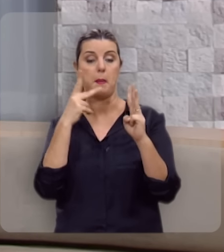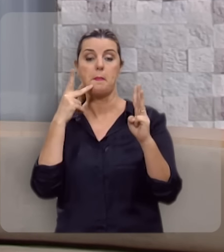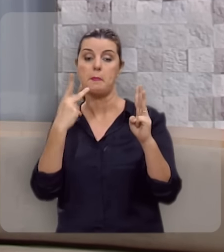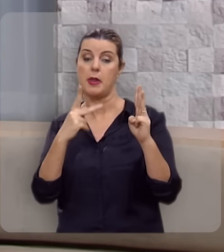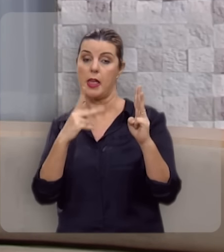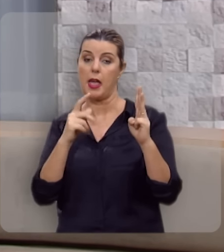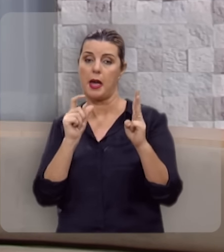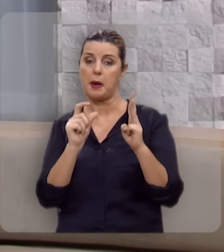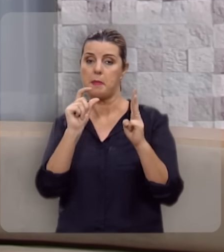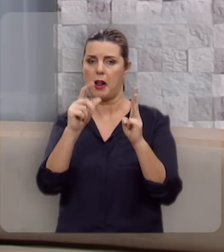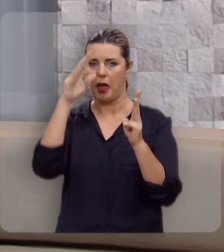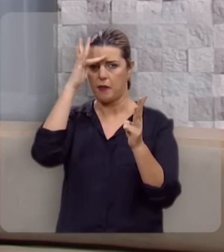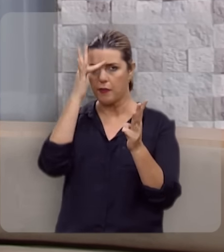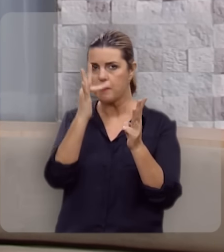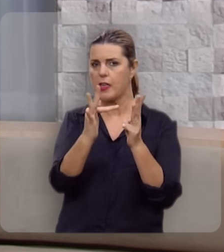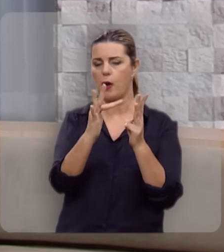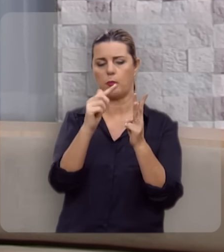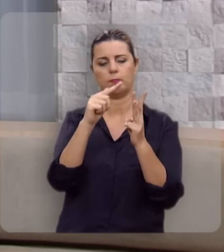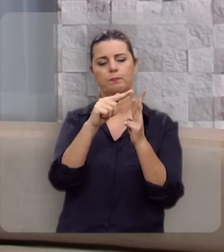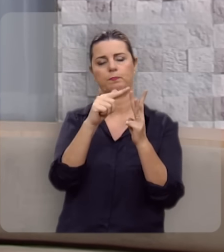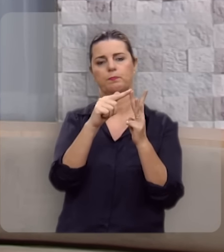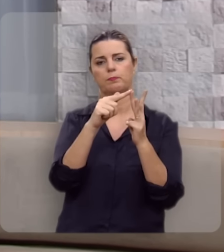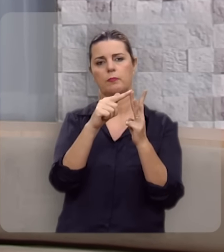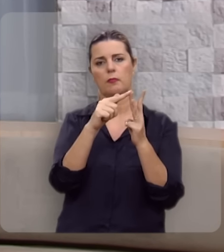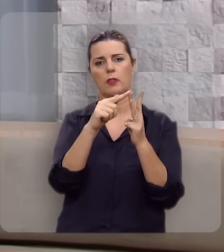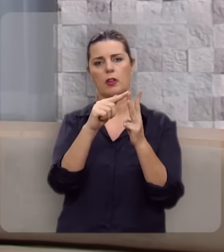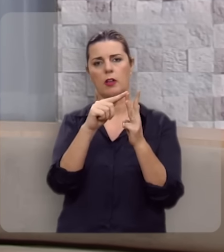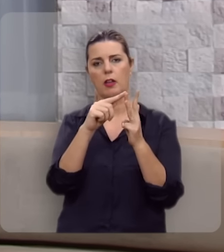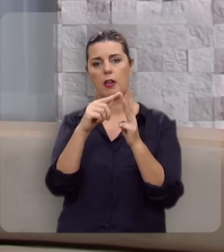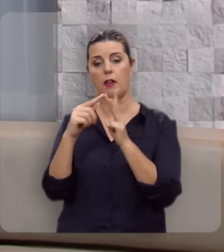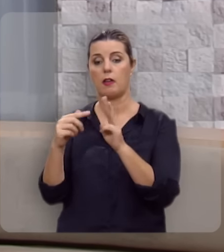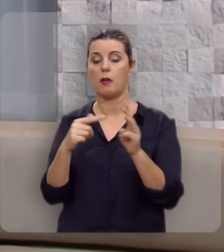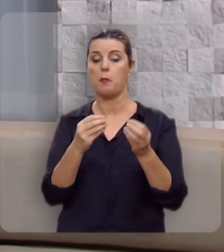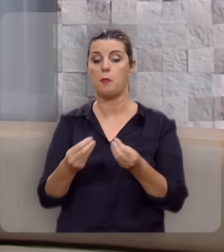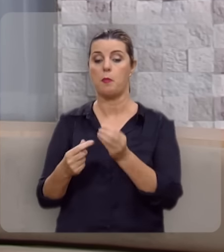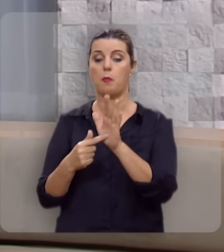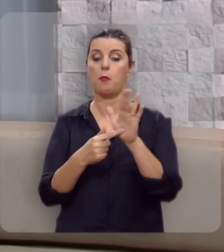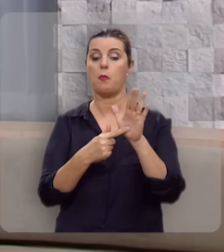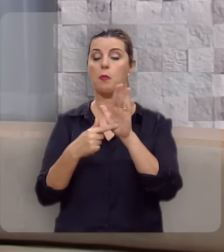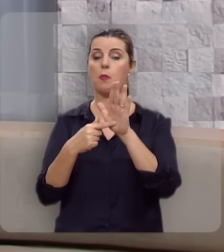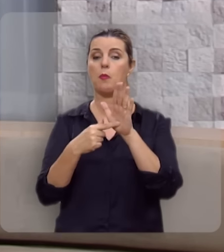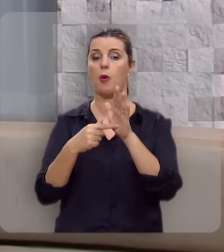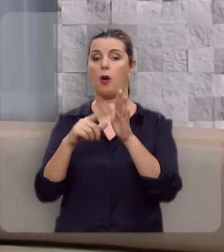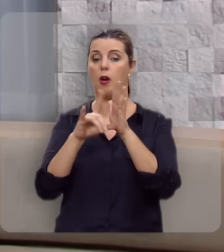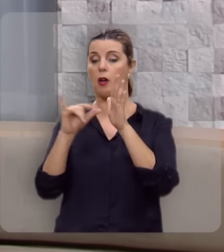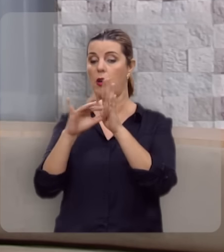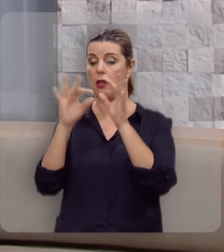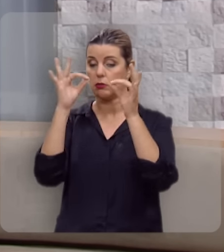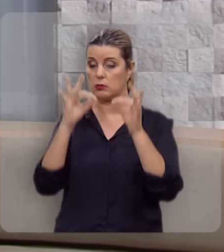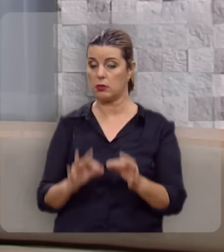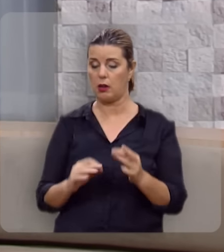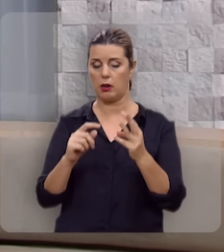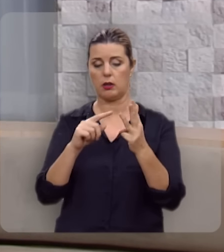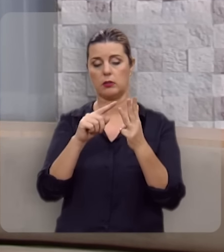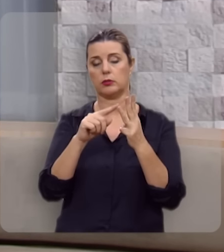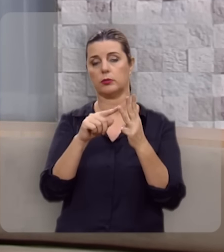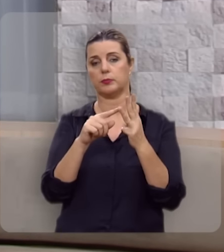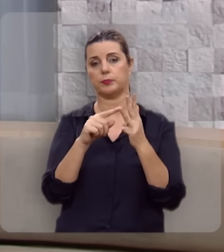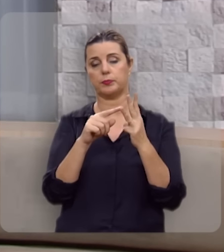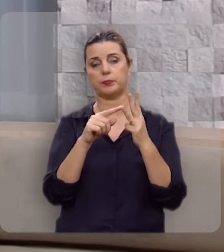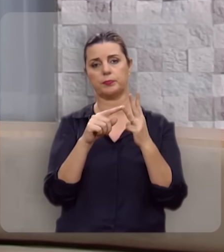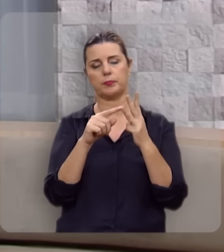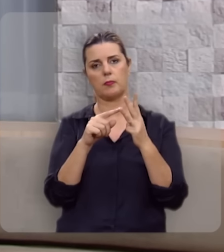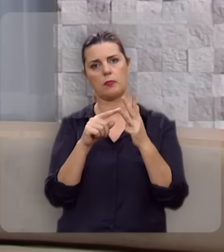É aquela que prega a palavra com fidelidade, é aquela que oficia os sacramentos com retidão,